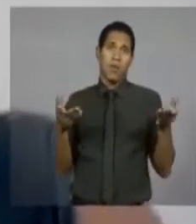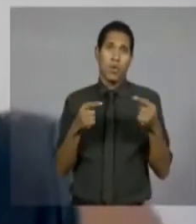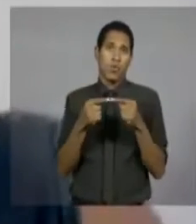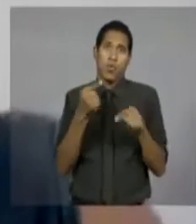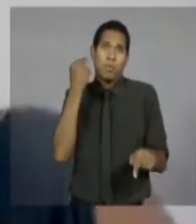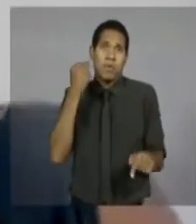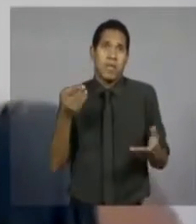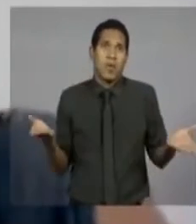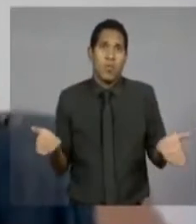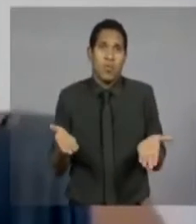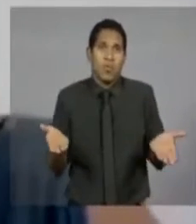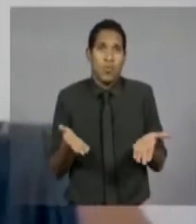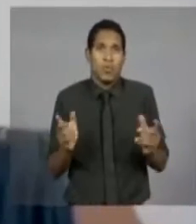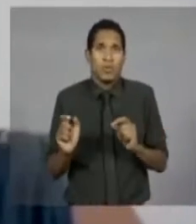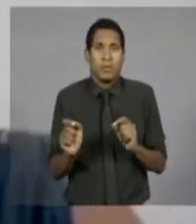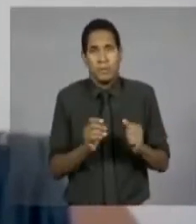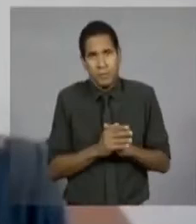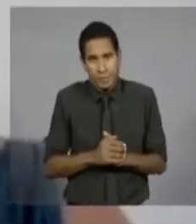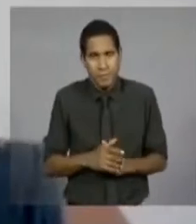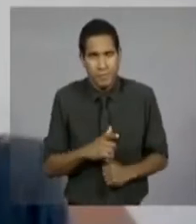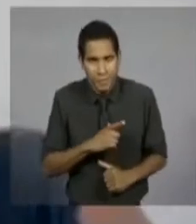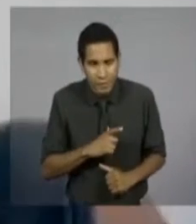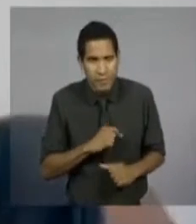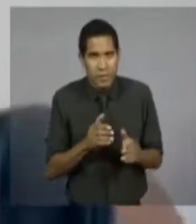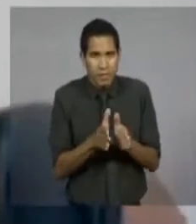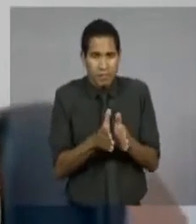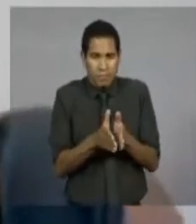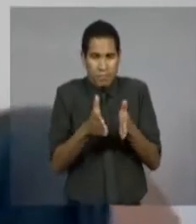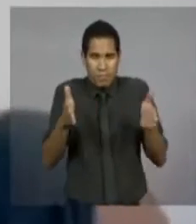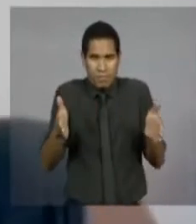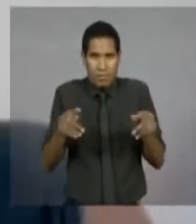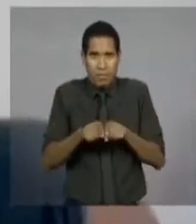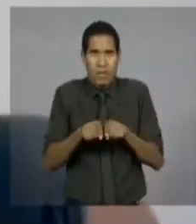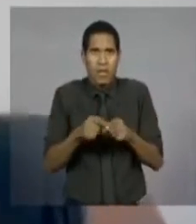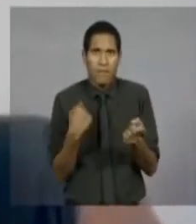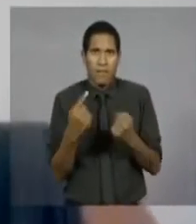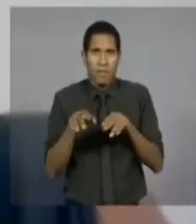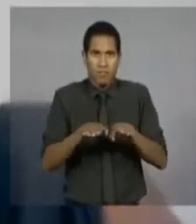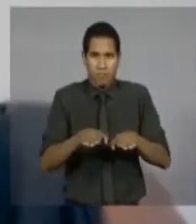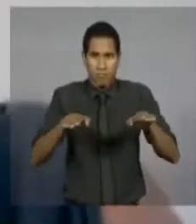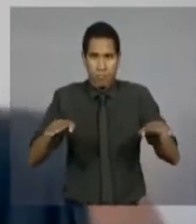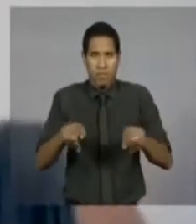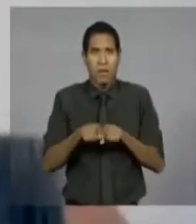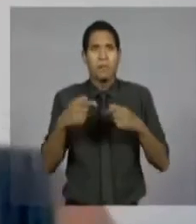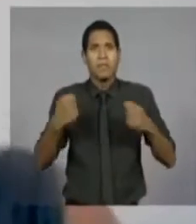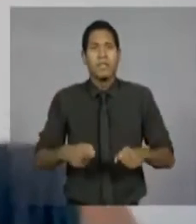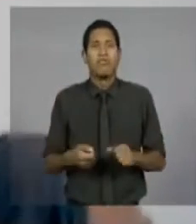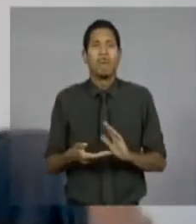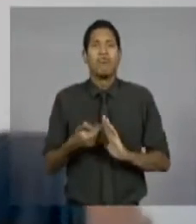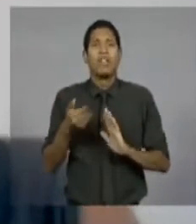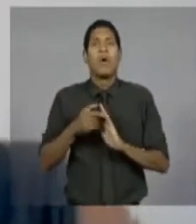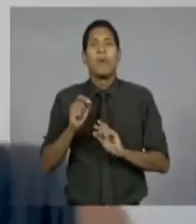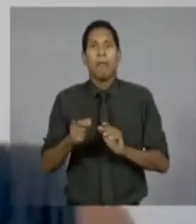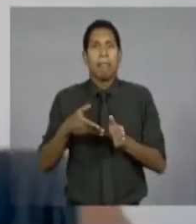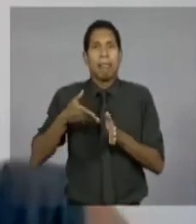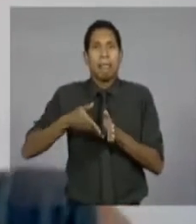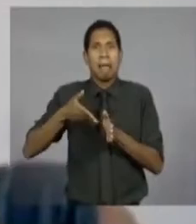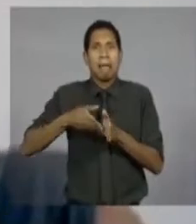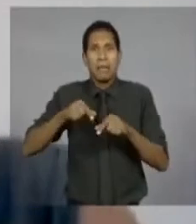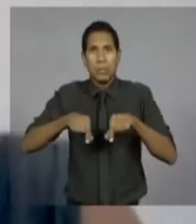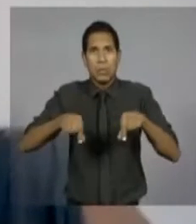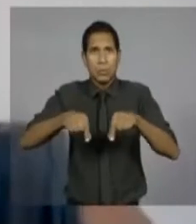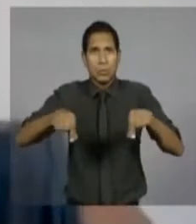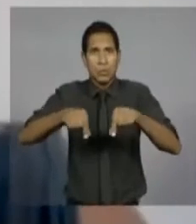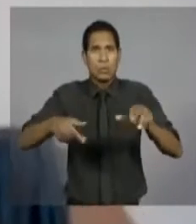viabilidade. O prolongamento da Avenida Auro depende da remoção de trilhos. Trilhos da CPTM,